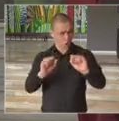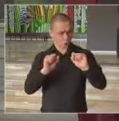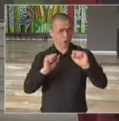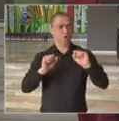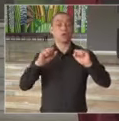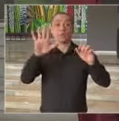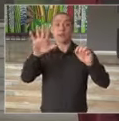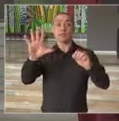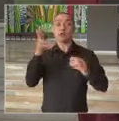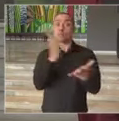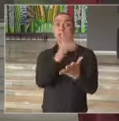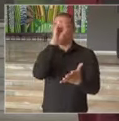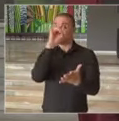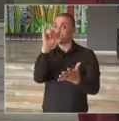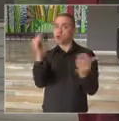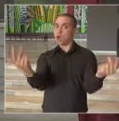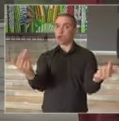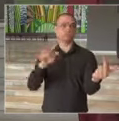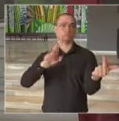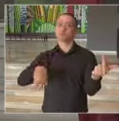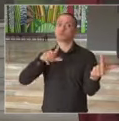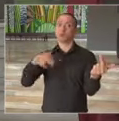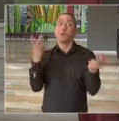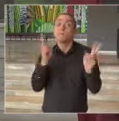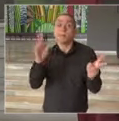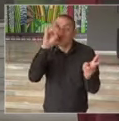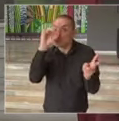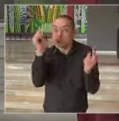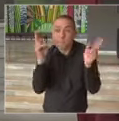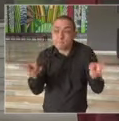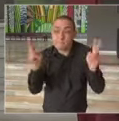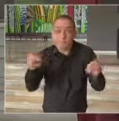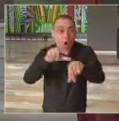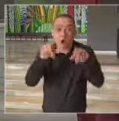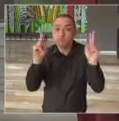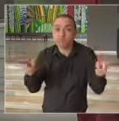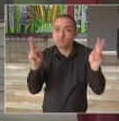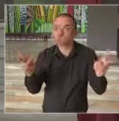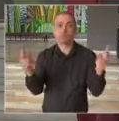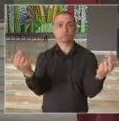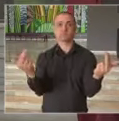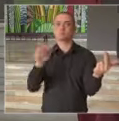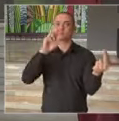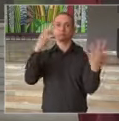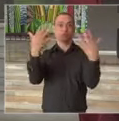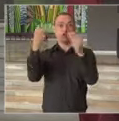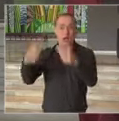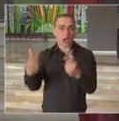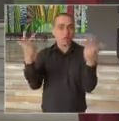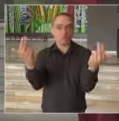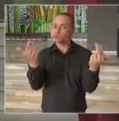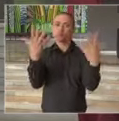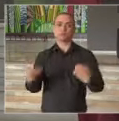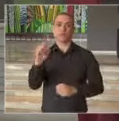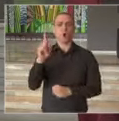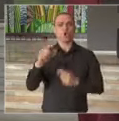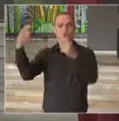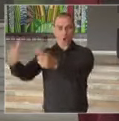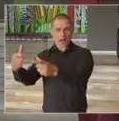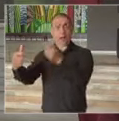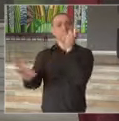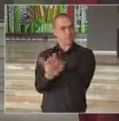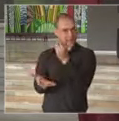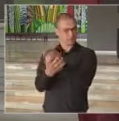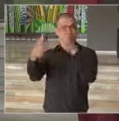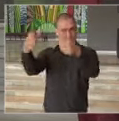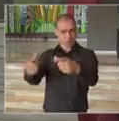dias distintos e jamais no mesmo dia, no mesmo horário e no mesmo local. O local poderá ser o mesmo,